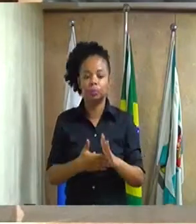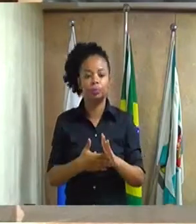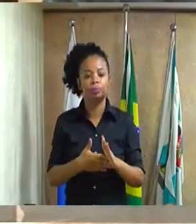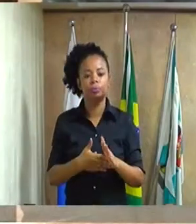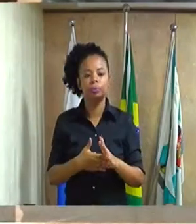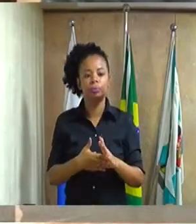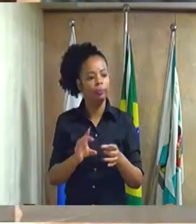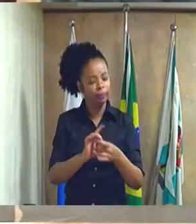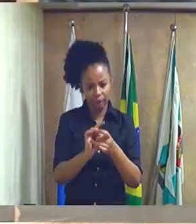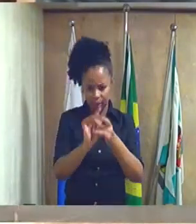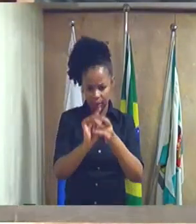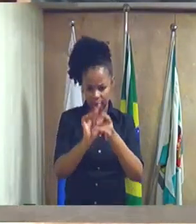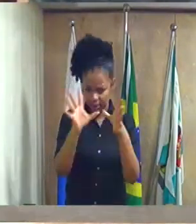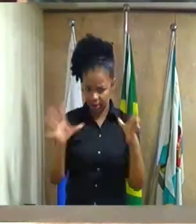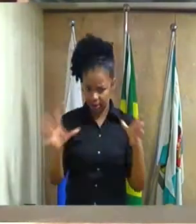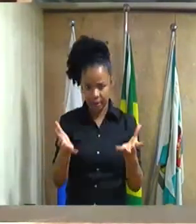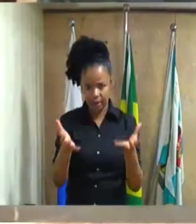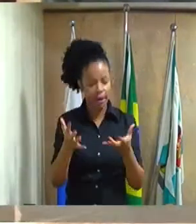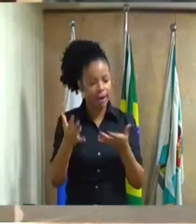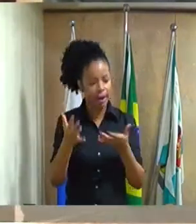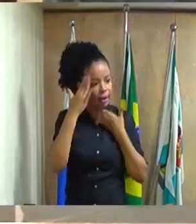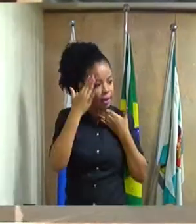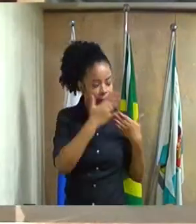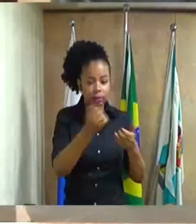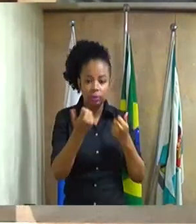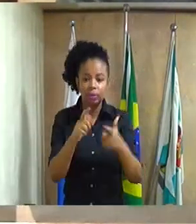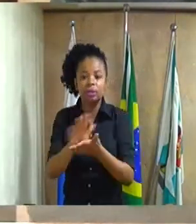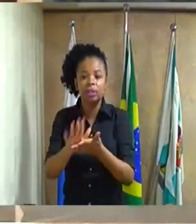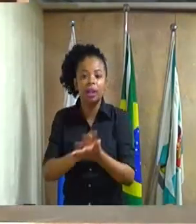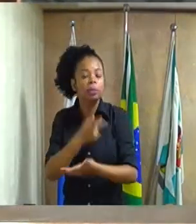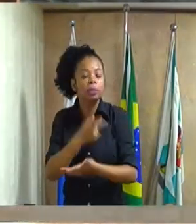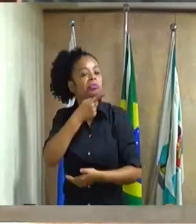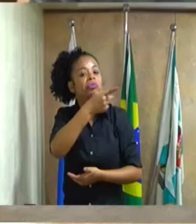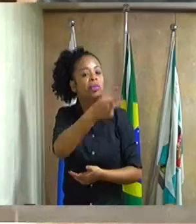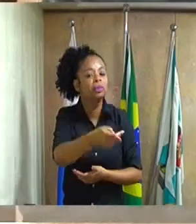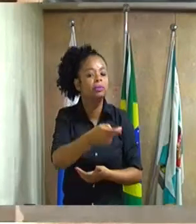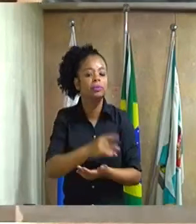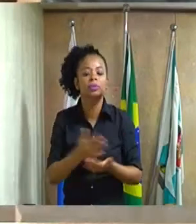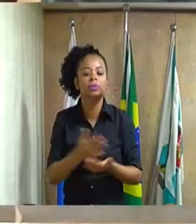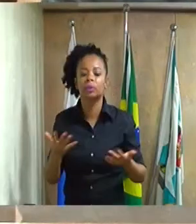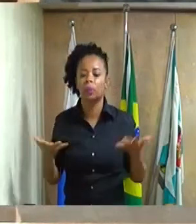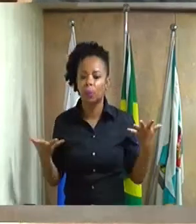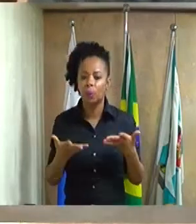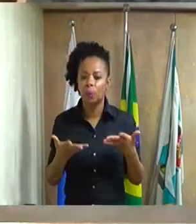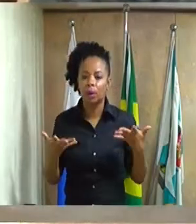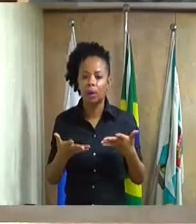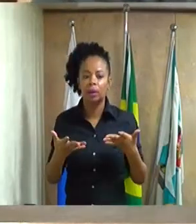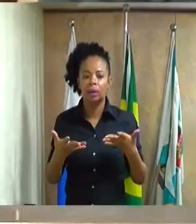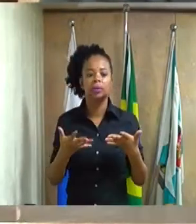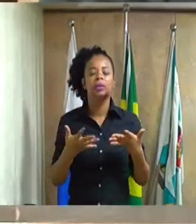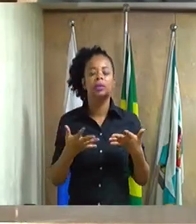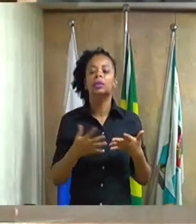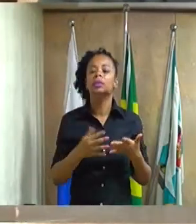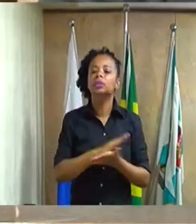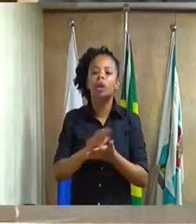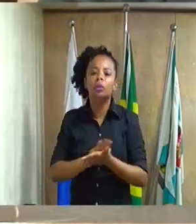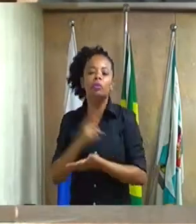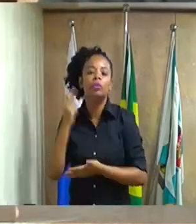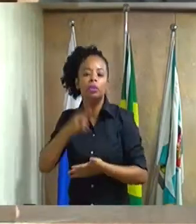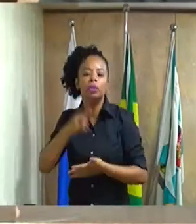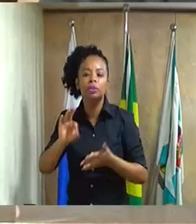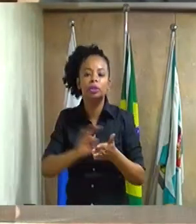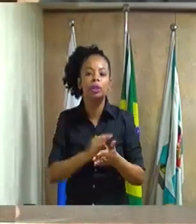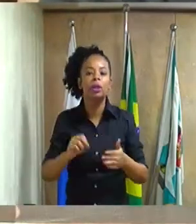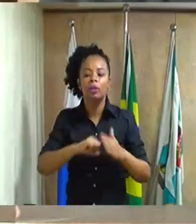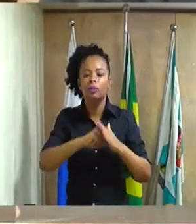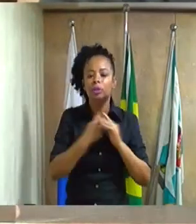vontade. Está bom? Queria agradecer e não havendo nada para ser falado em nenhum outro vereador inscrito, dou por encerrado